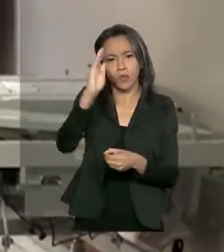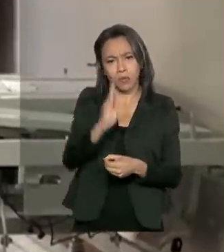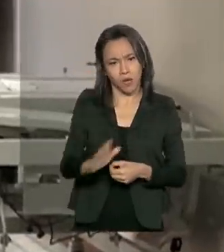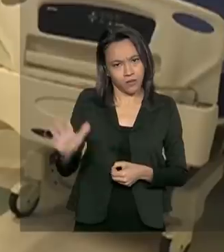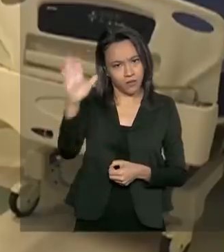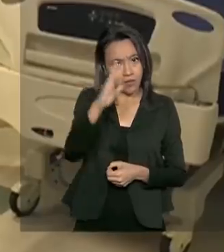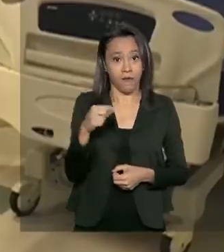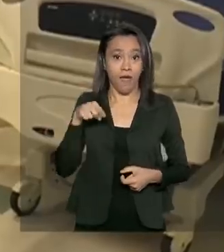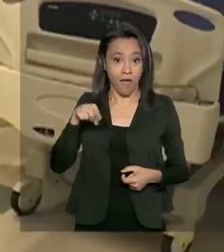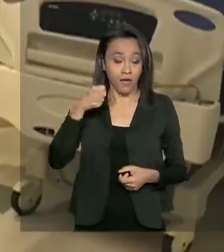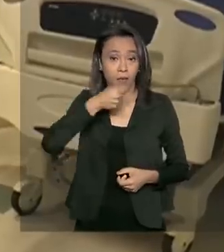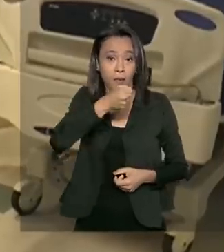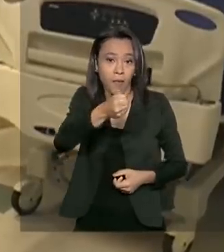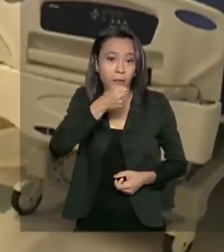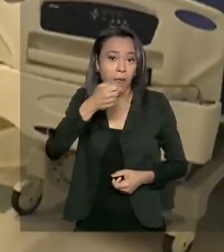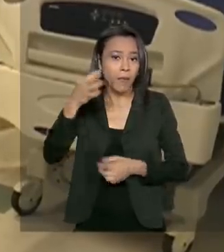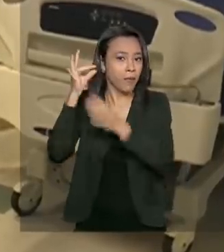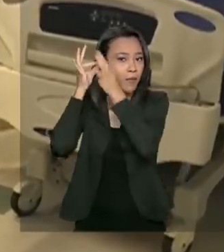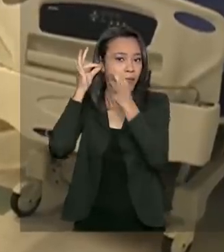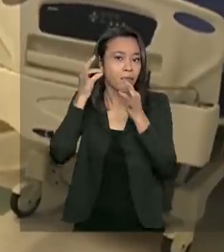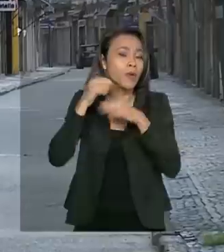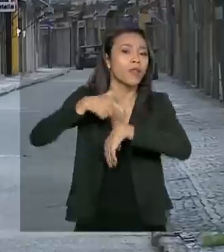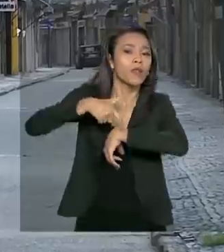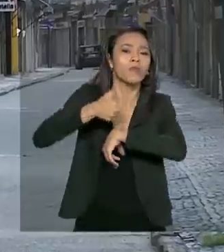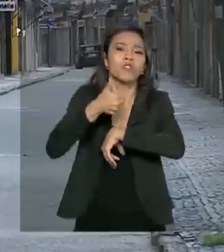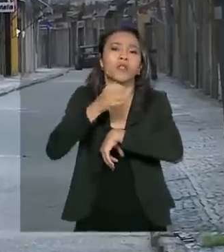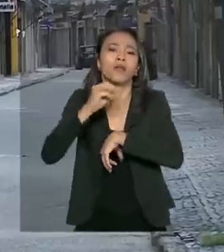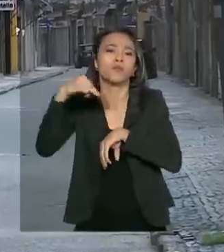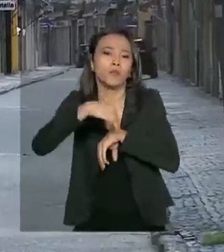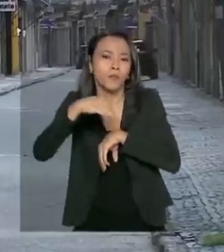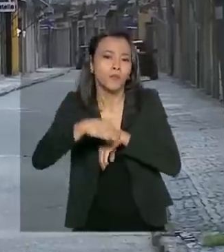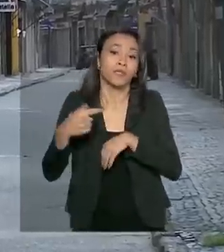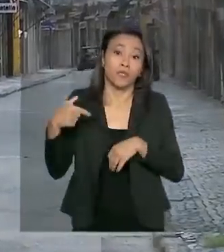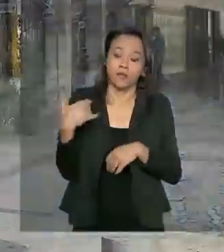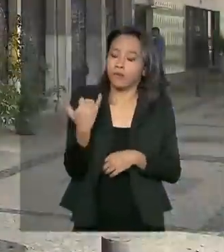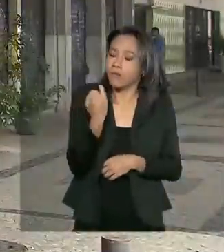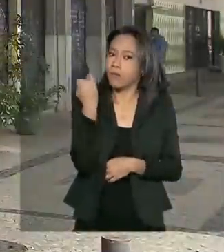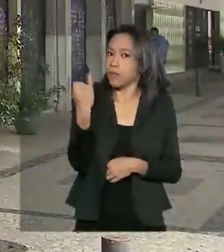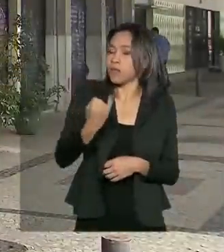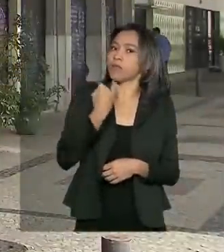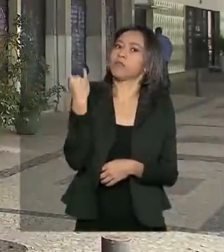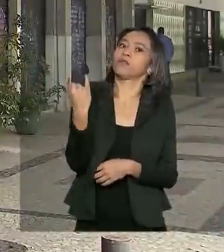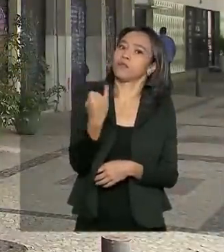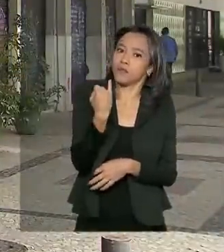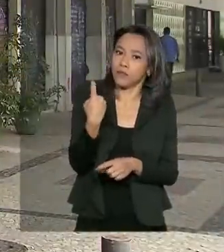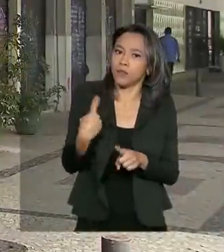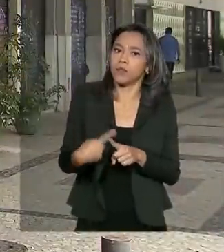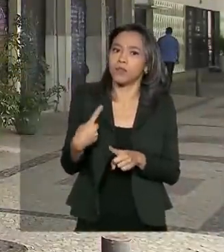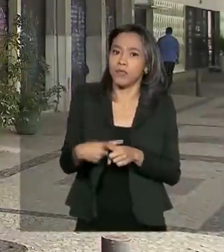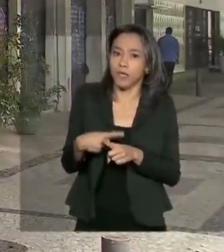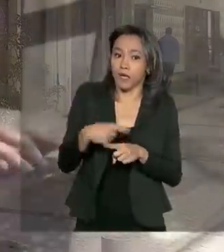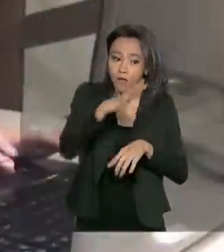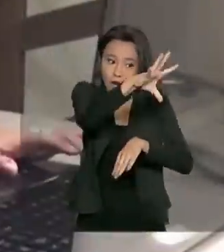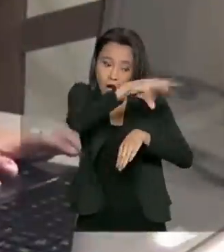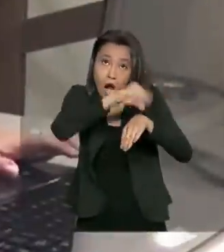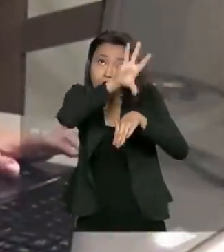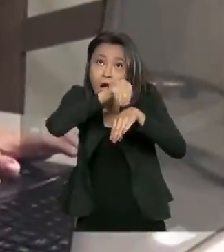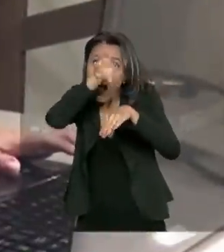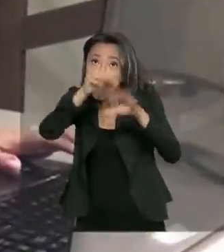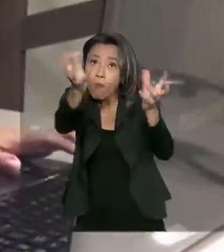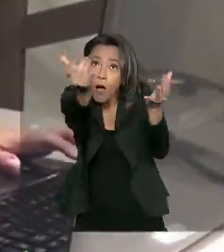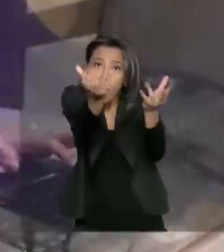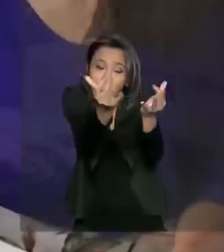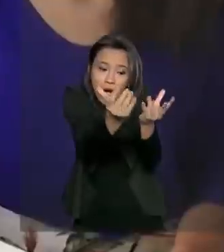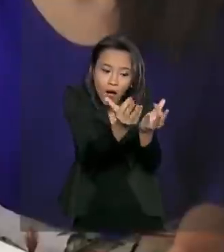As entrevistas duram em média 10 minutos. Esse trabalho vai ser muito importante, já que vai repassar ao Ministério da Saúde, por